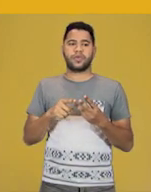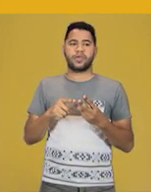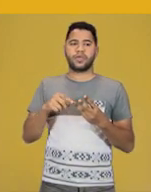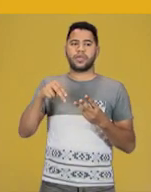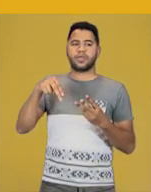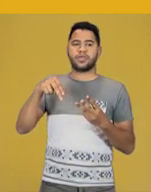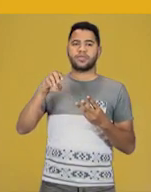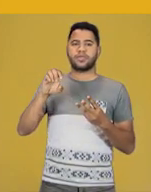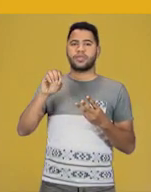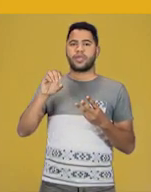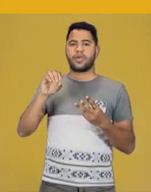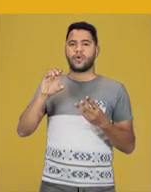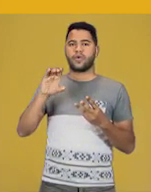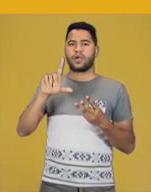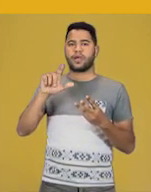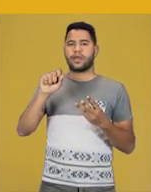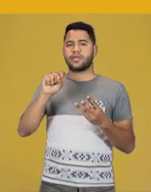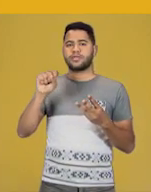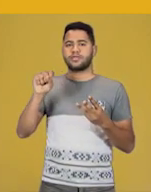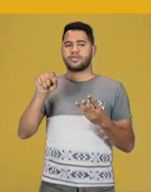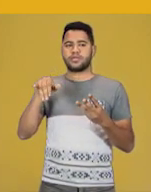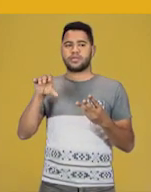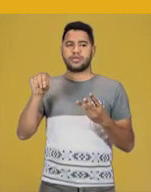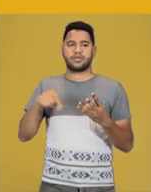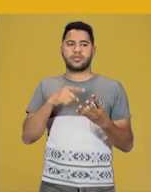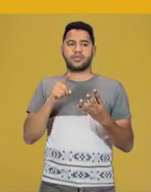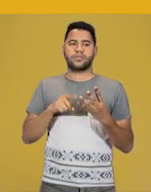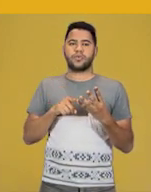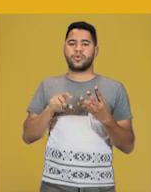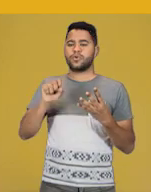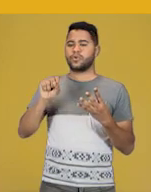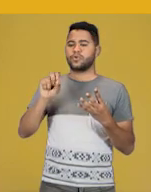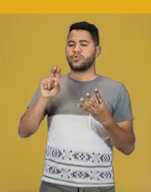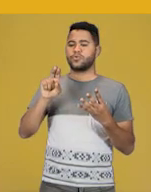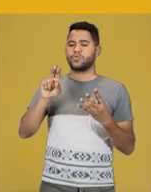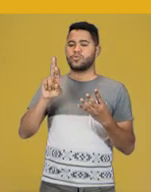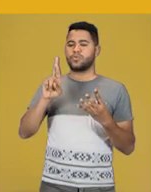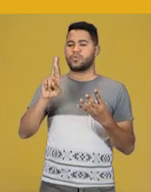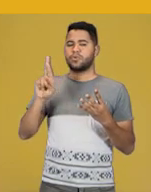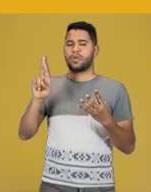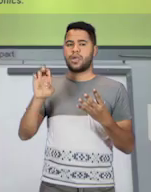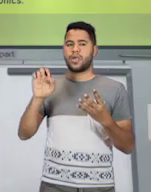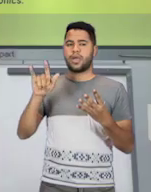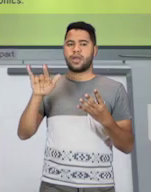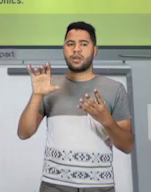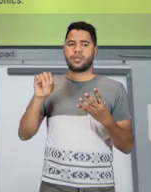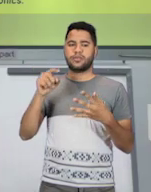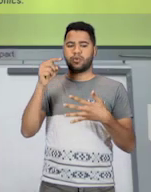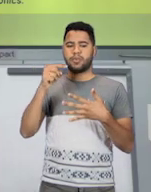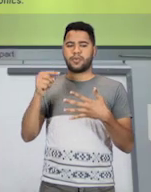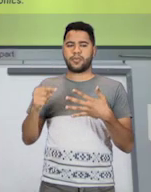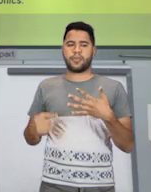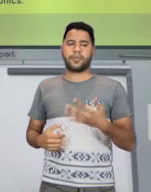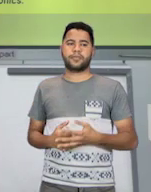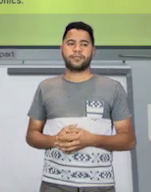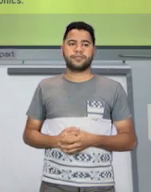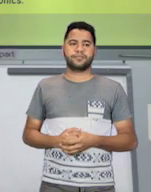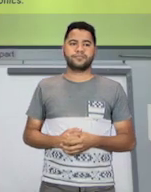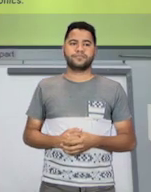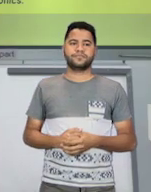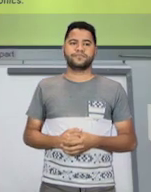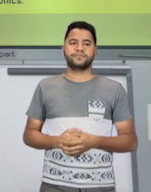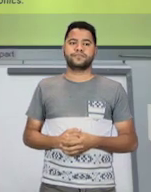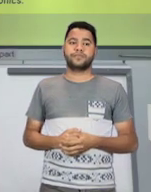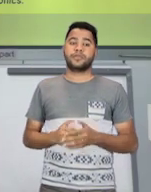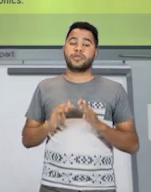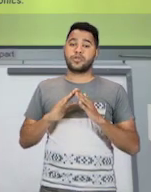foi o Cubismo, Post-Impressionismo, Neoclassicismo e o Surrealismo também. Painting School at Côte de